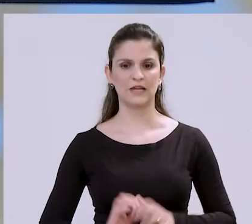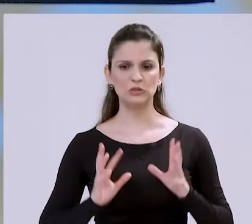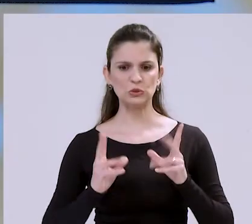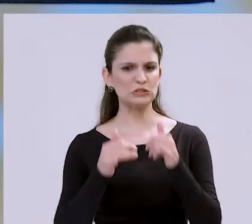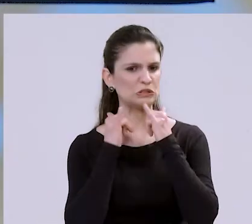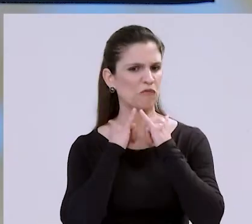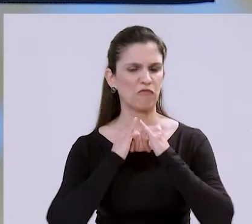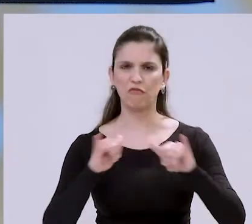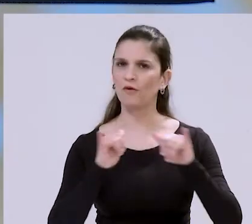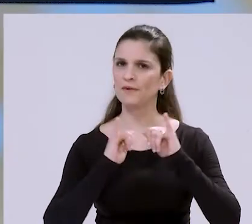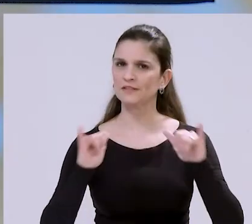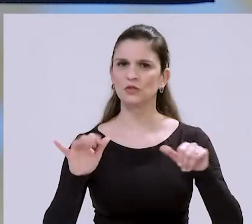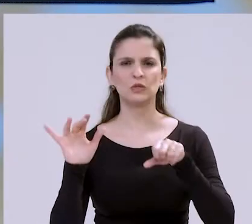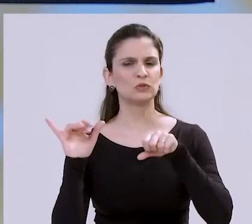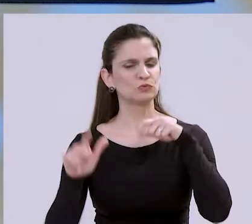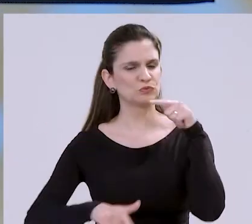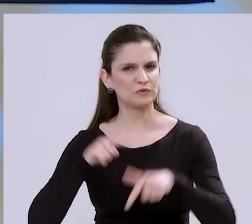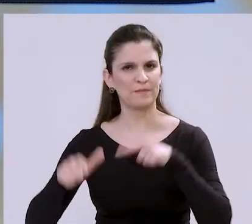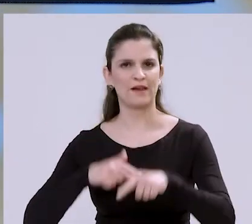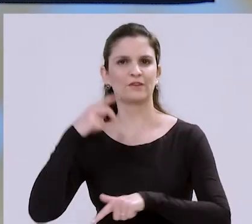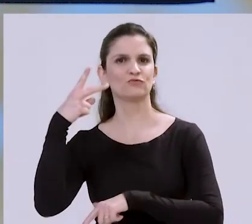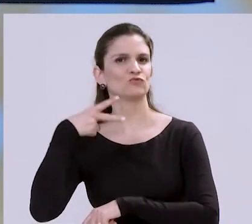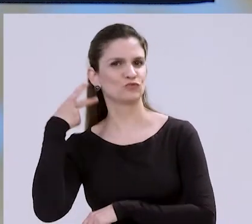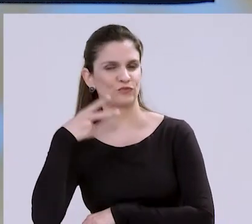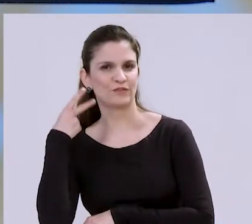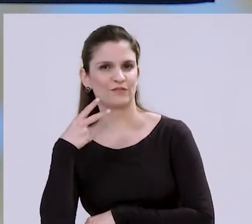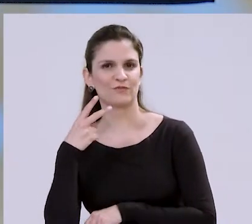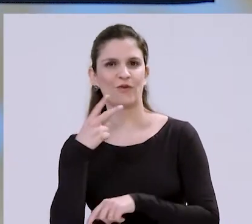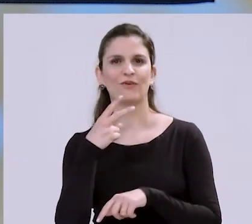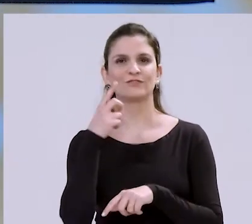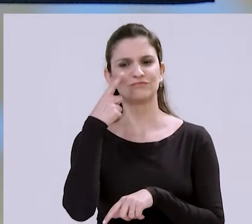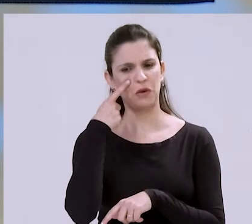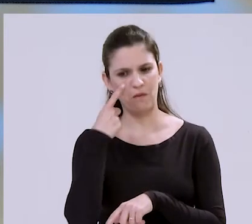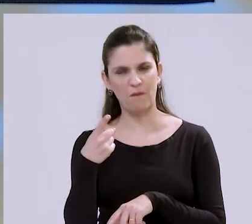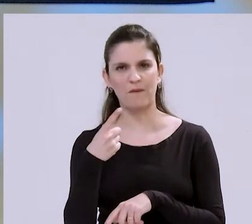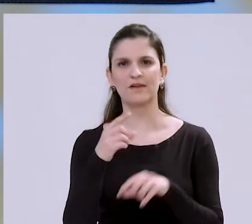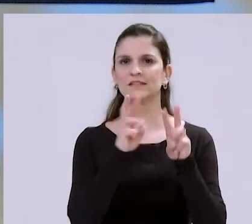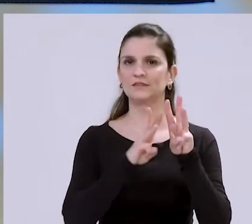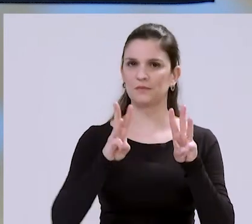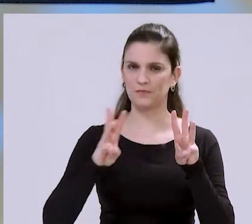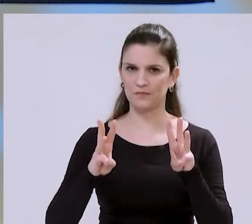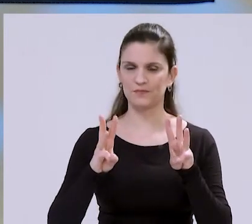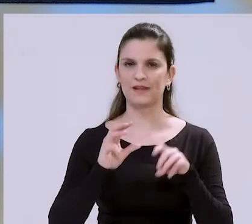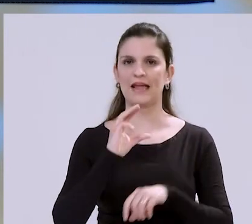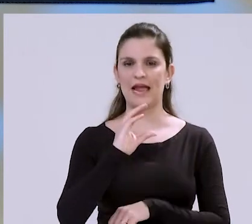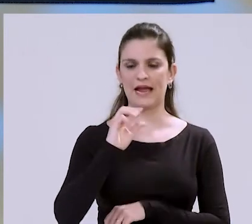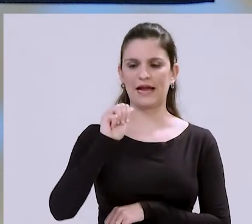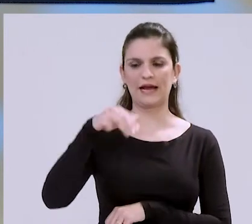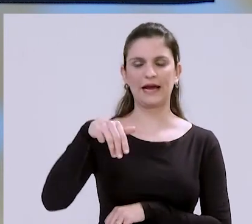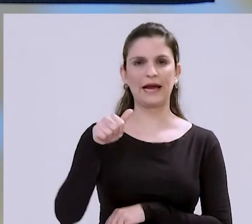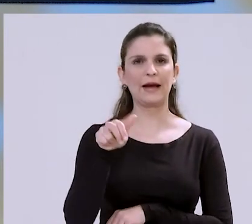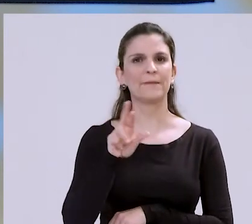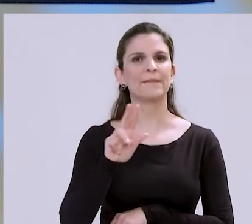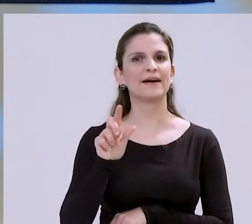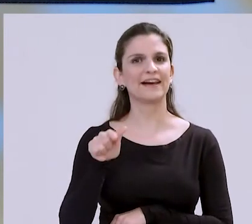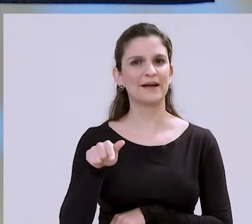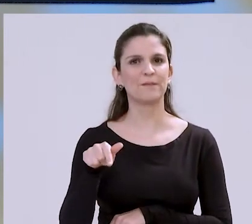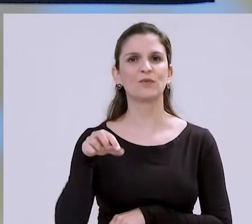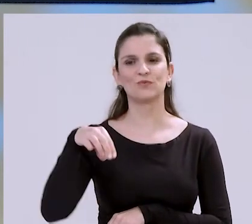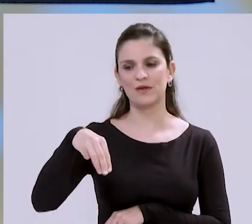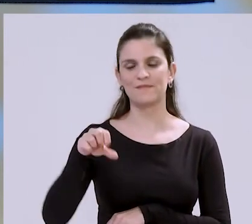Todas as notícias sobre as ações dos vereadores podem ser conferidas no site da Câmara.ms